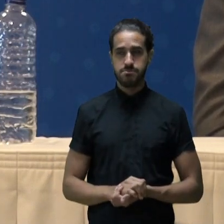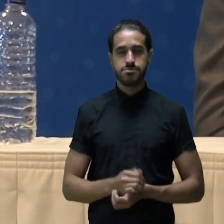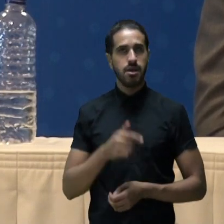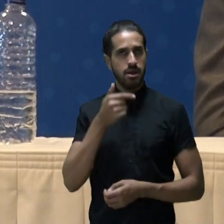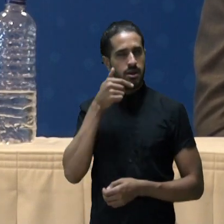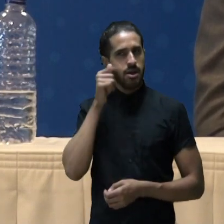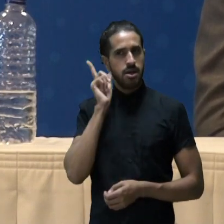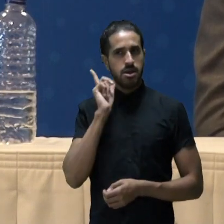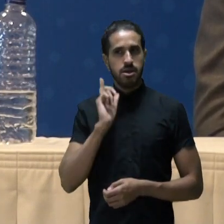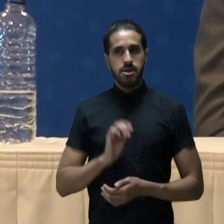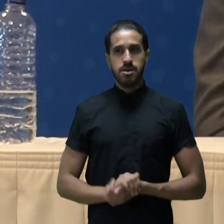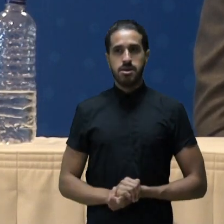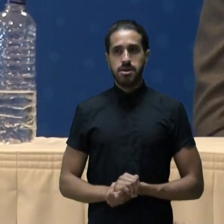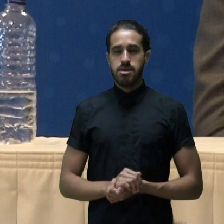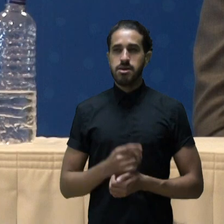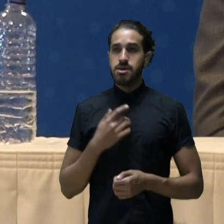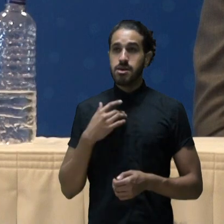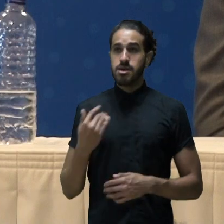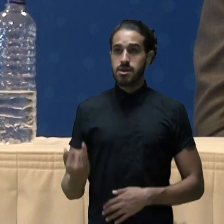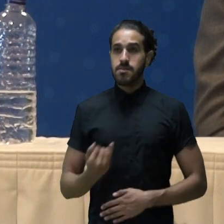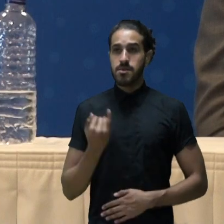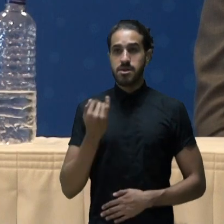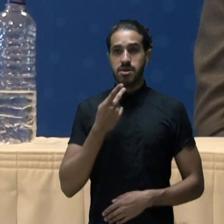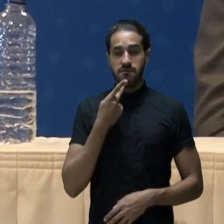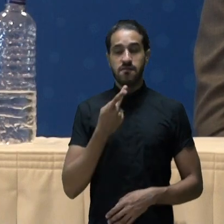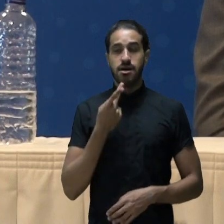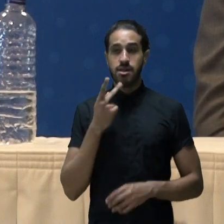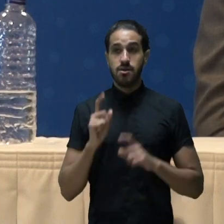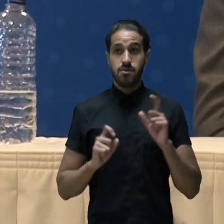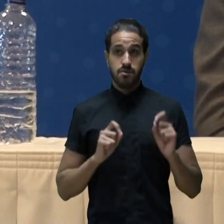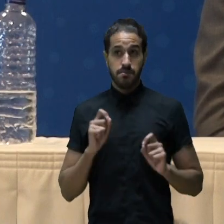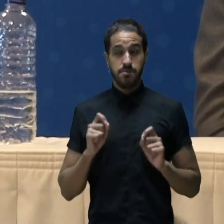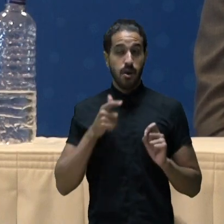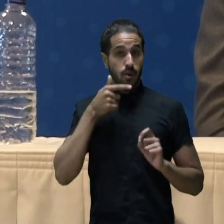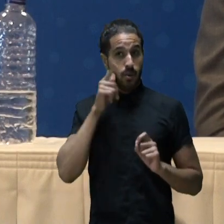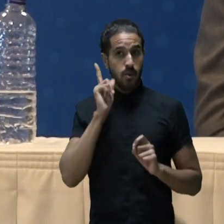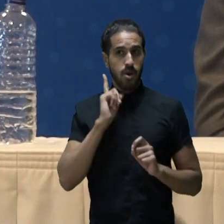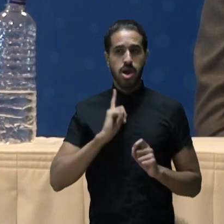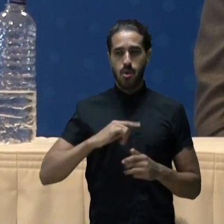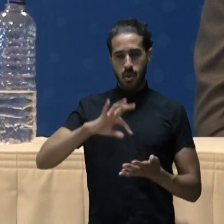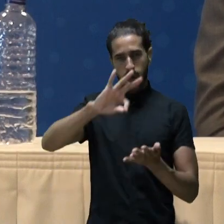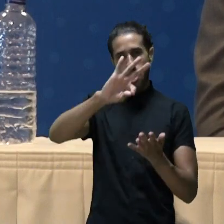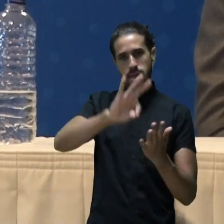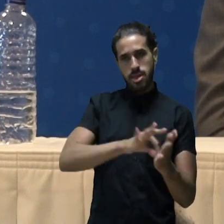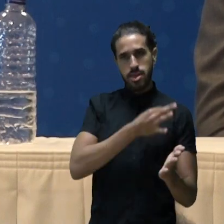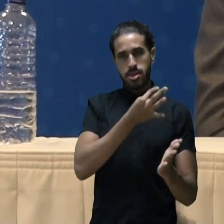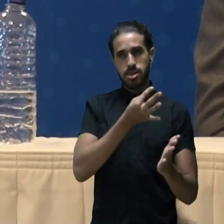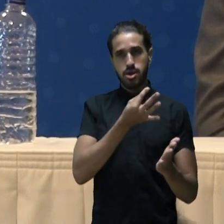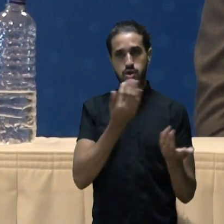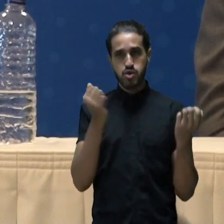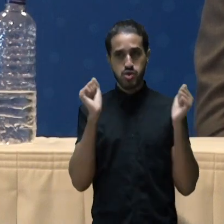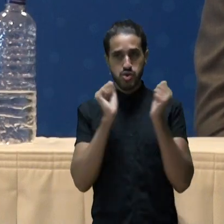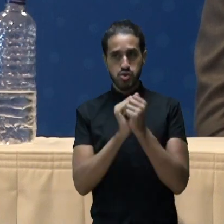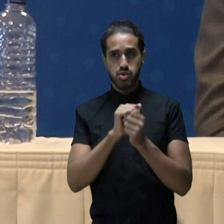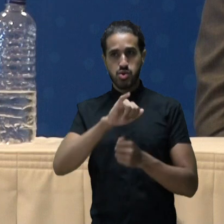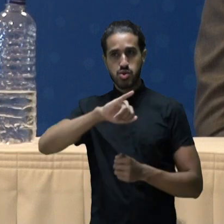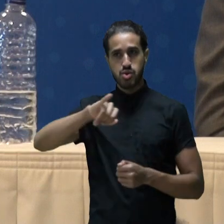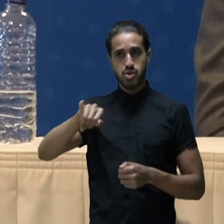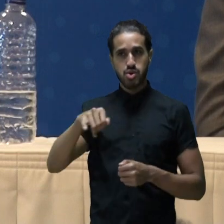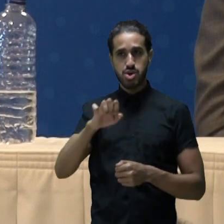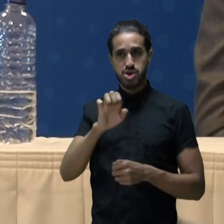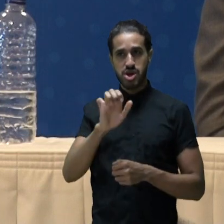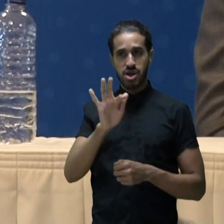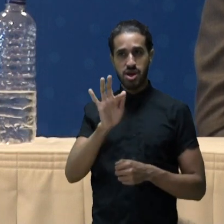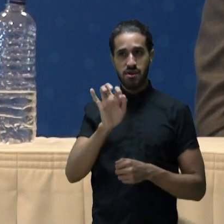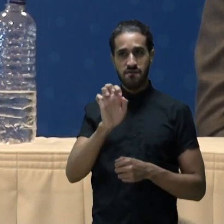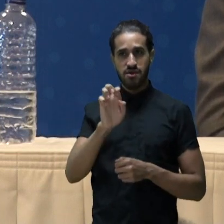Ontem, faço questão de registrar, eu assinei, junto com o Jefferson,